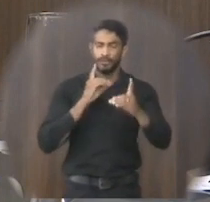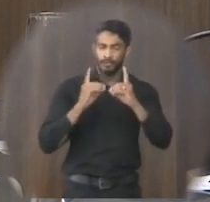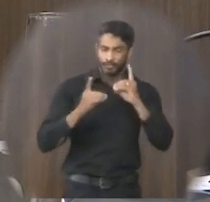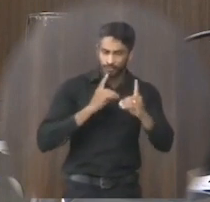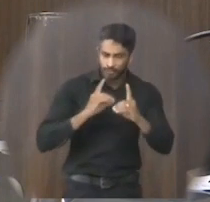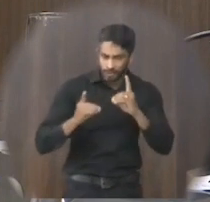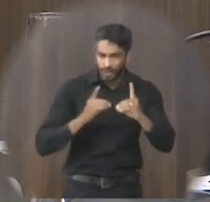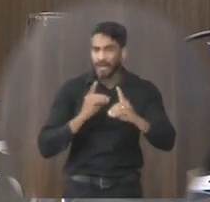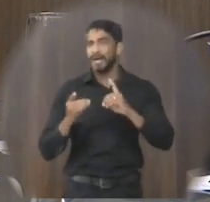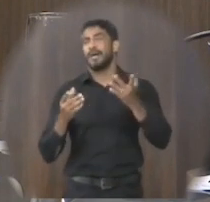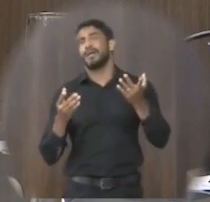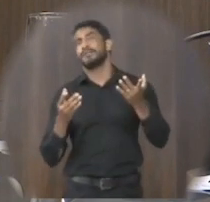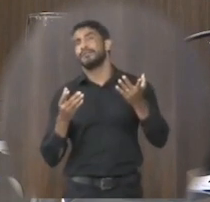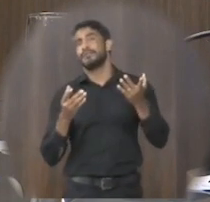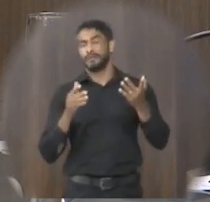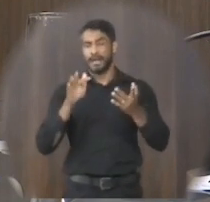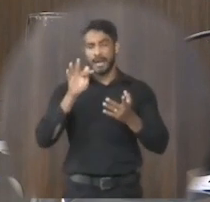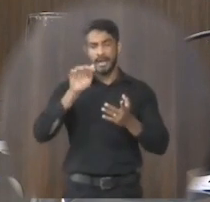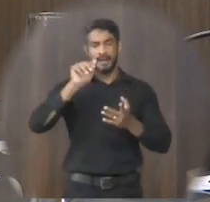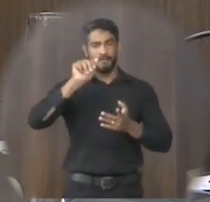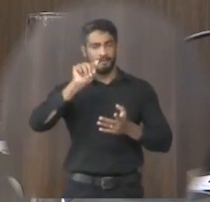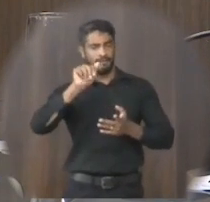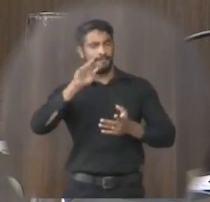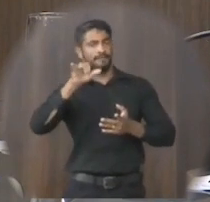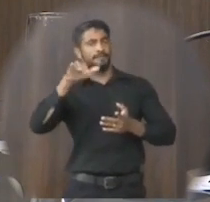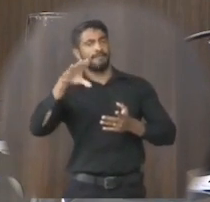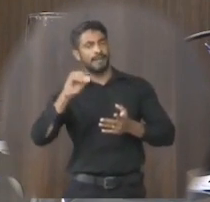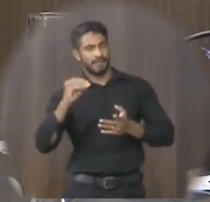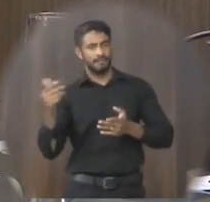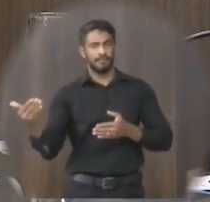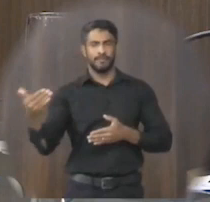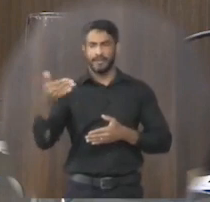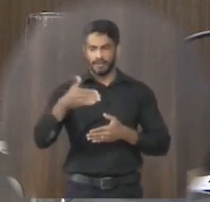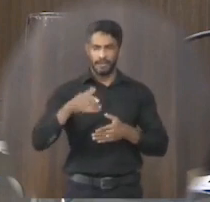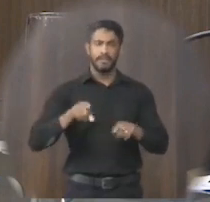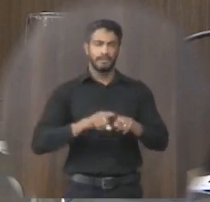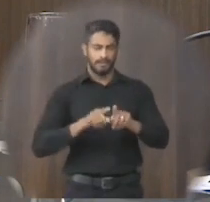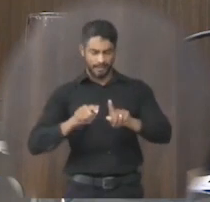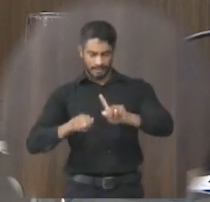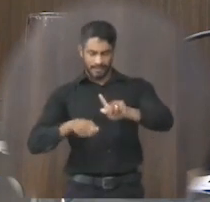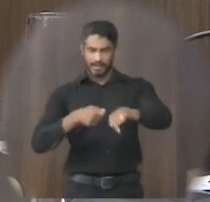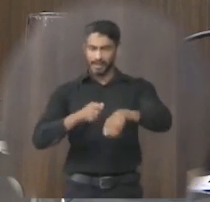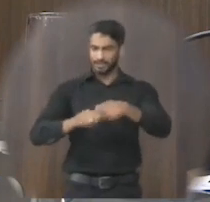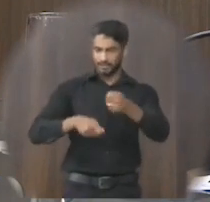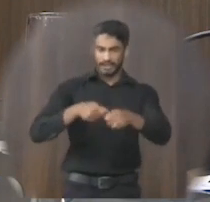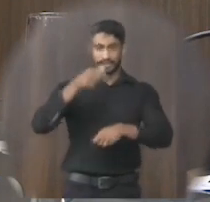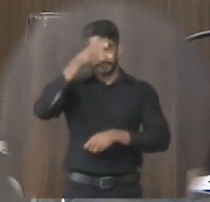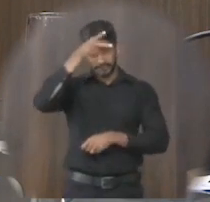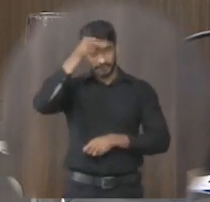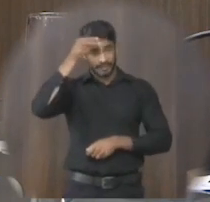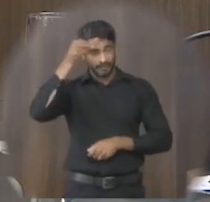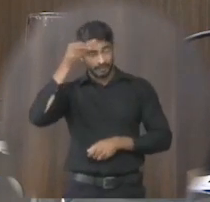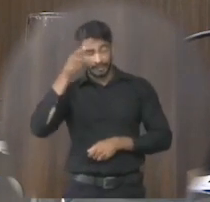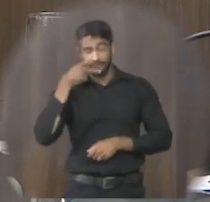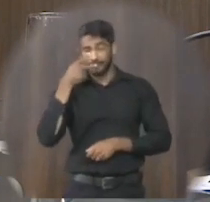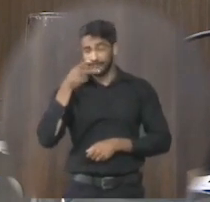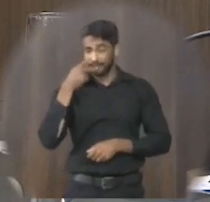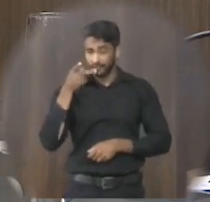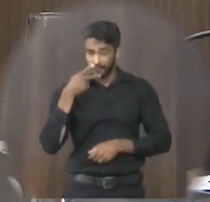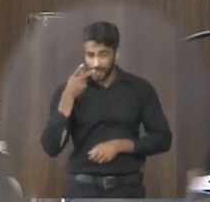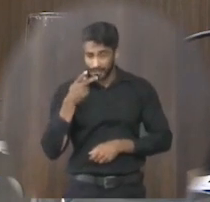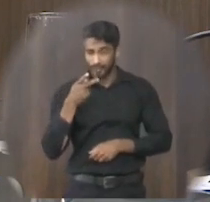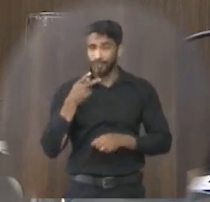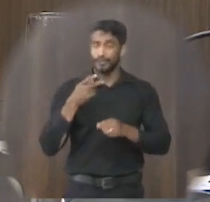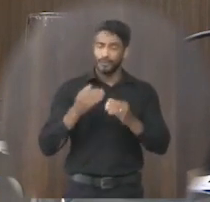eu acho que o Fábio teve aqui o nosso administrativo da prefeitura falou sobre